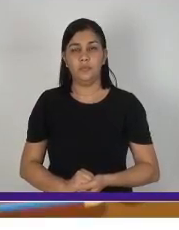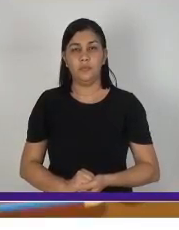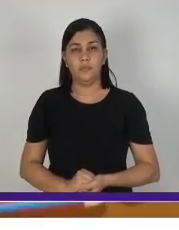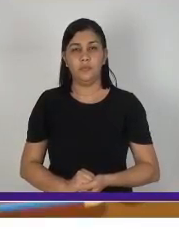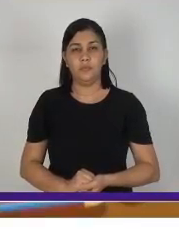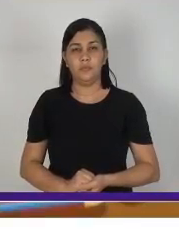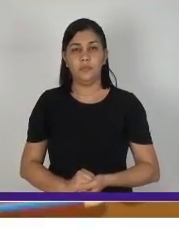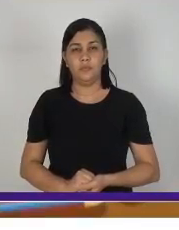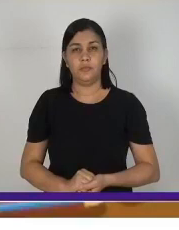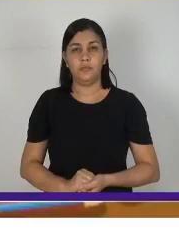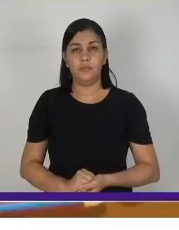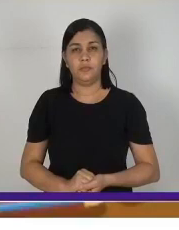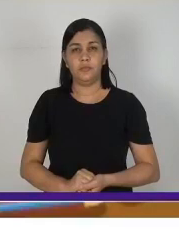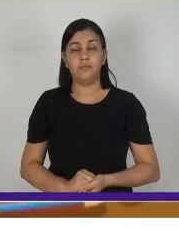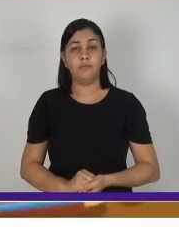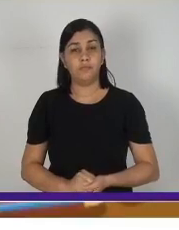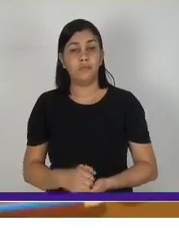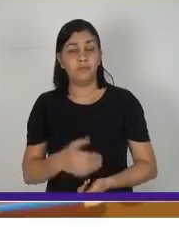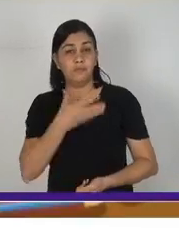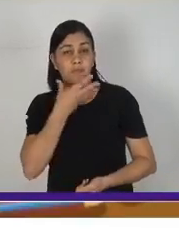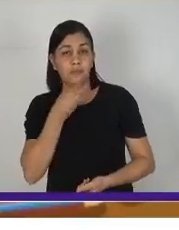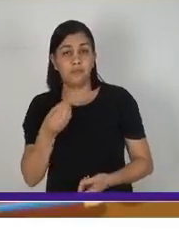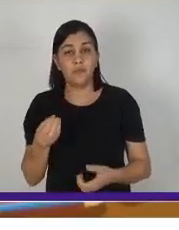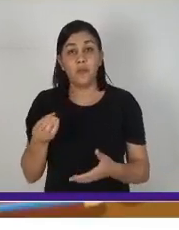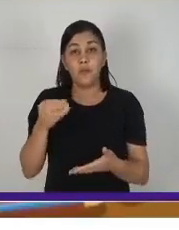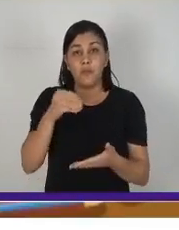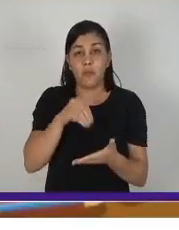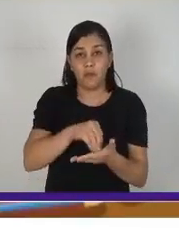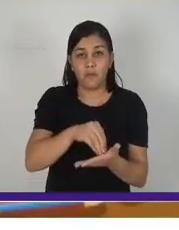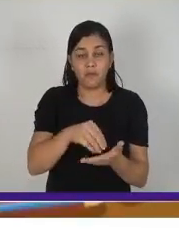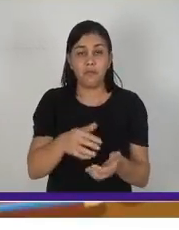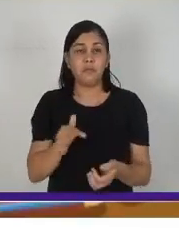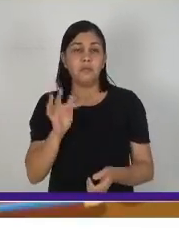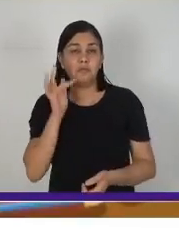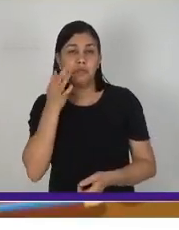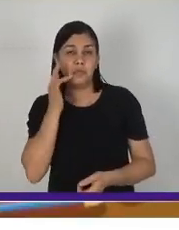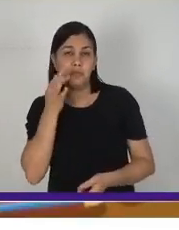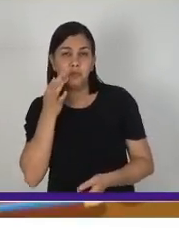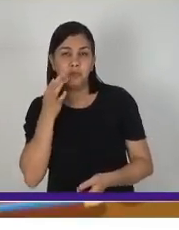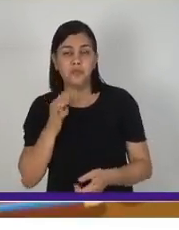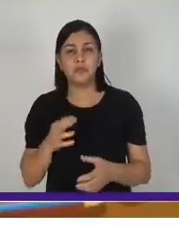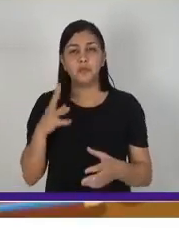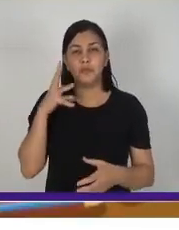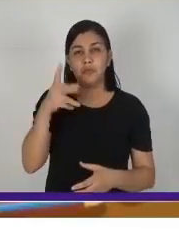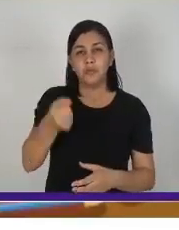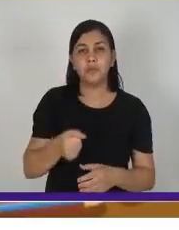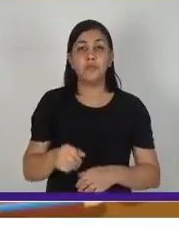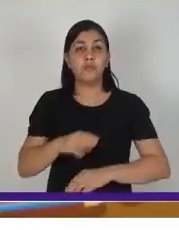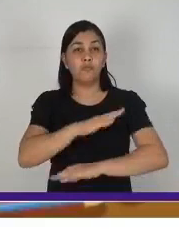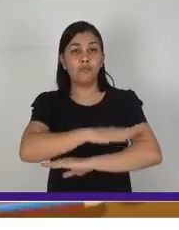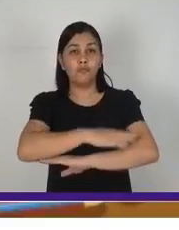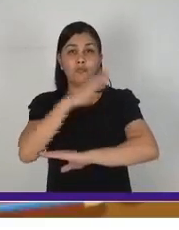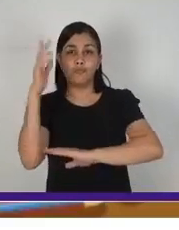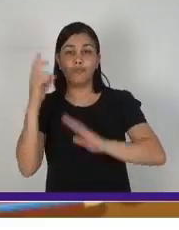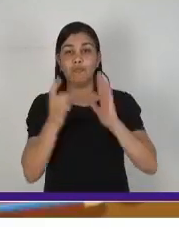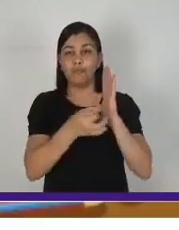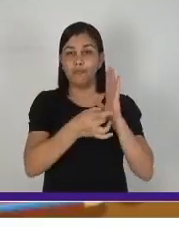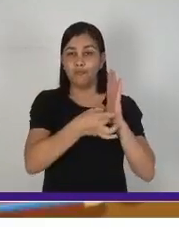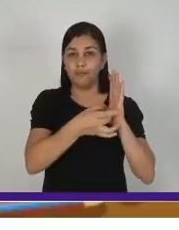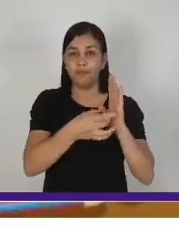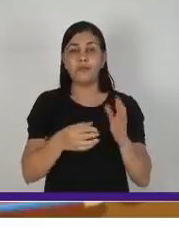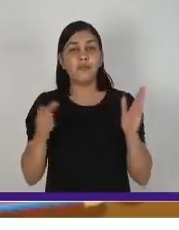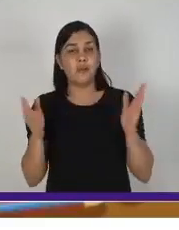Lift coloca cerejas e as outras frutas na vitrine. Ele está pronto para atender os clientes.